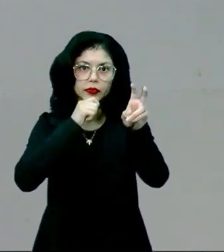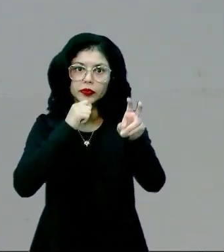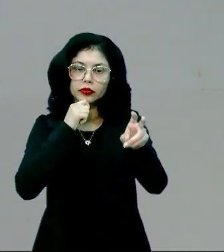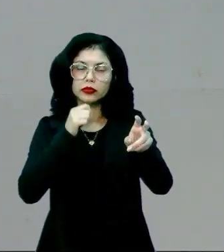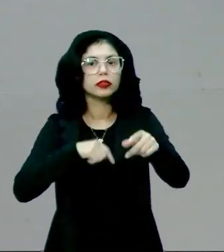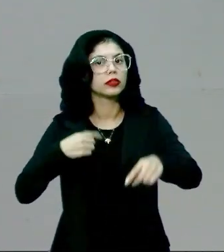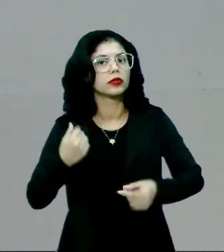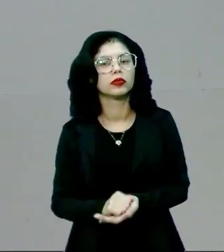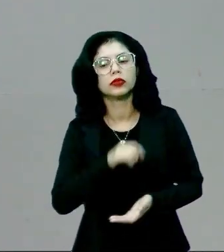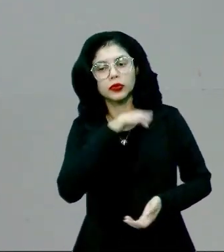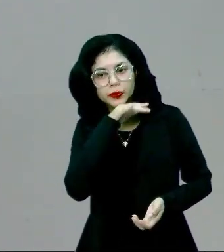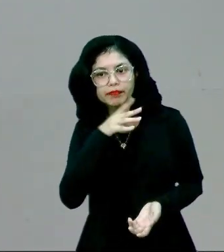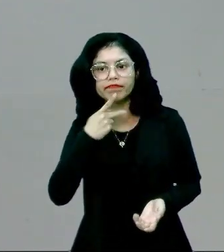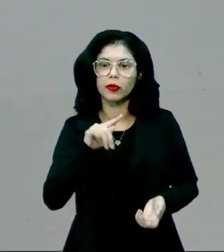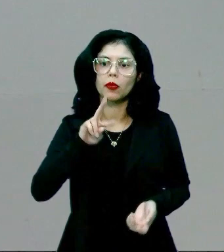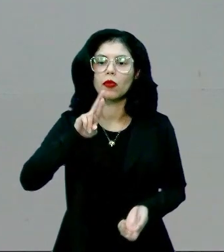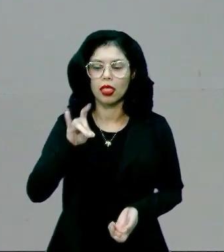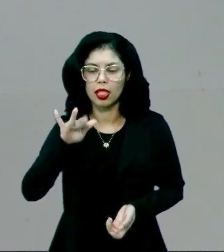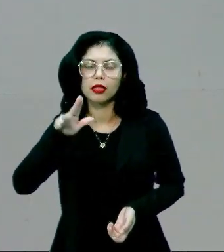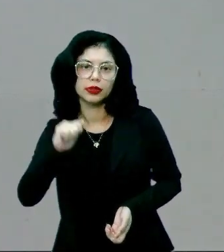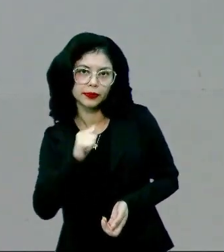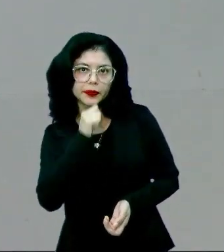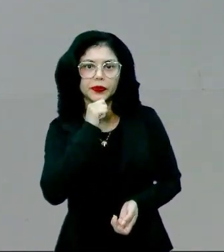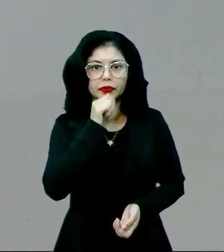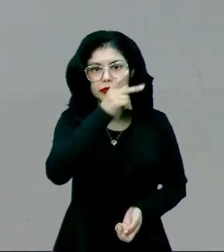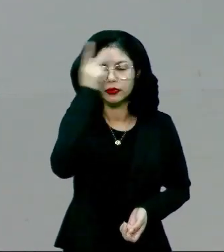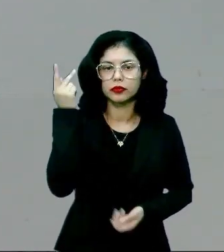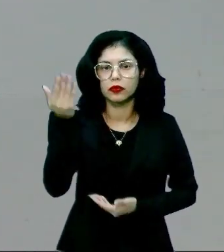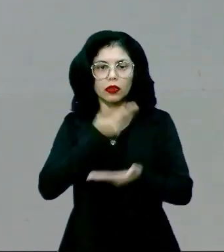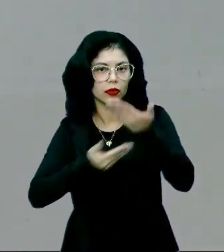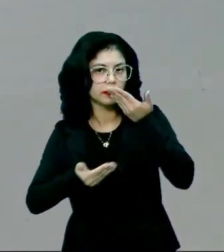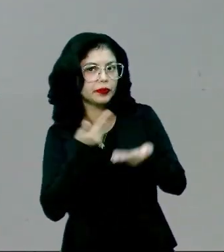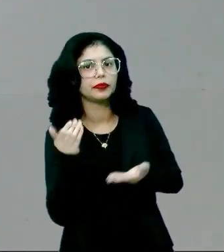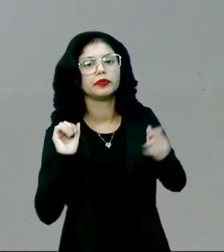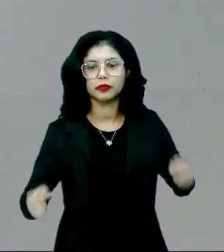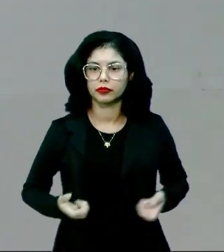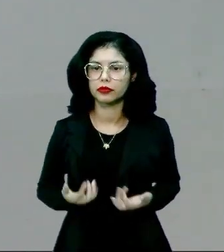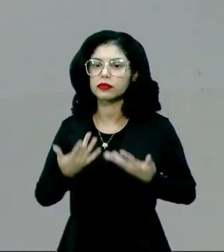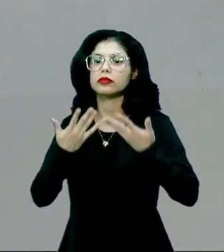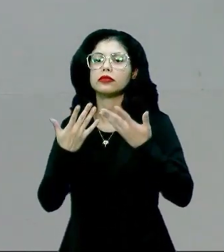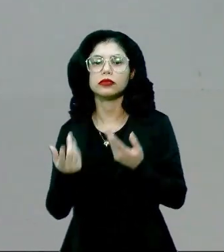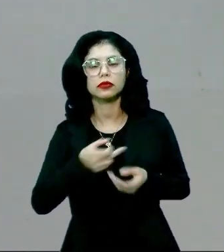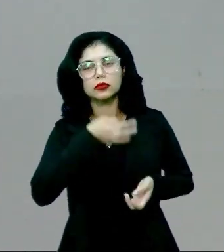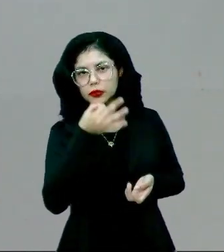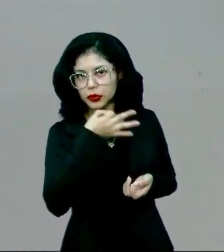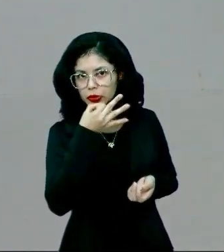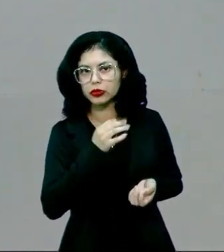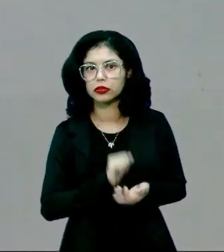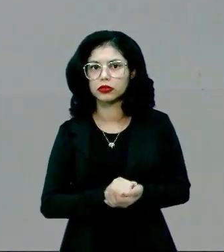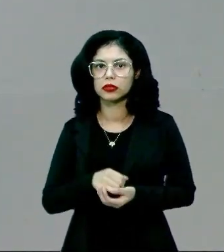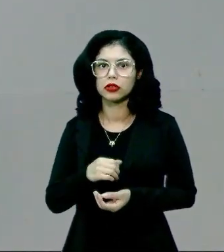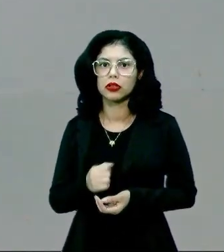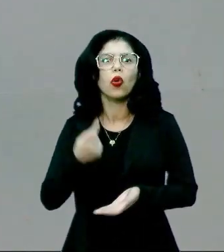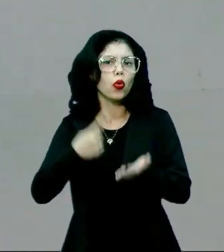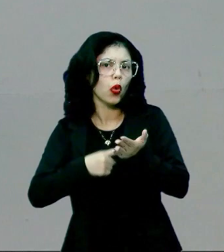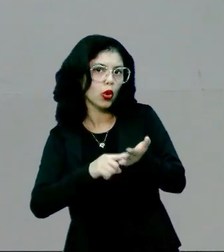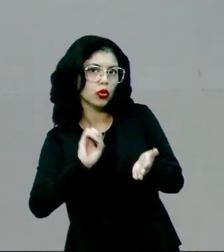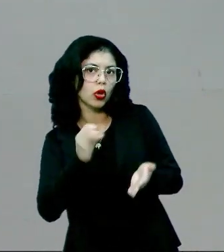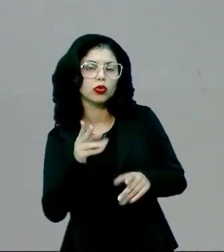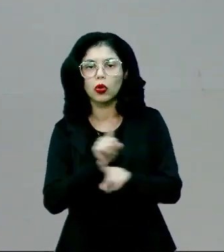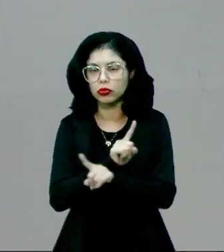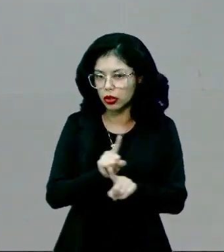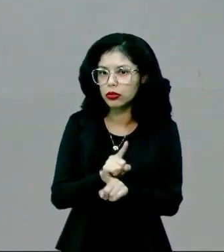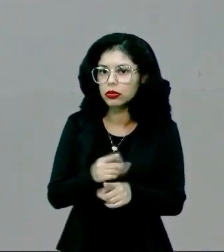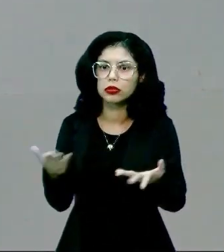polêmica, digamos assim, as pessoas elas interagem também manifestando as suas opiniões, concordando,